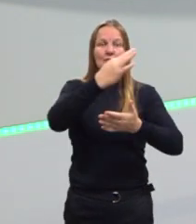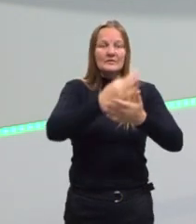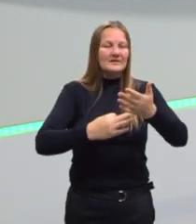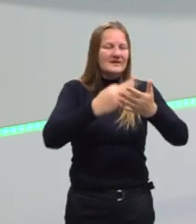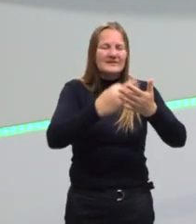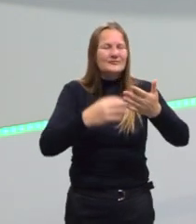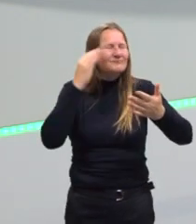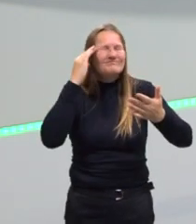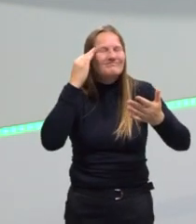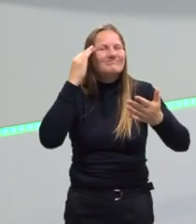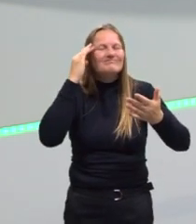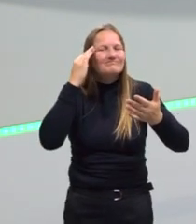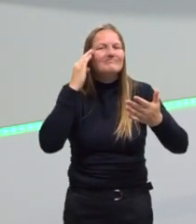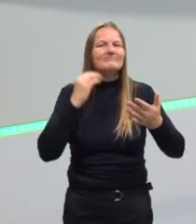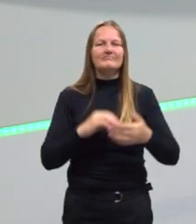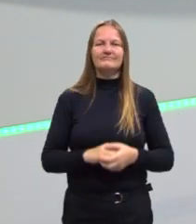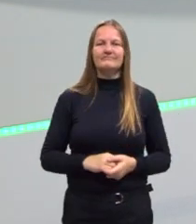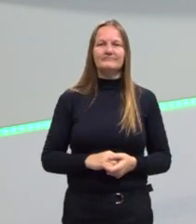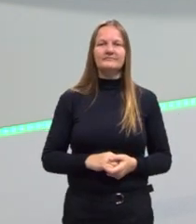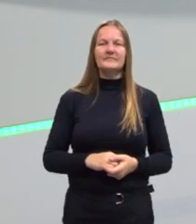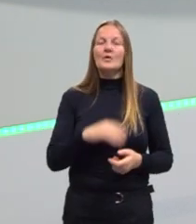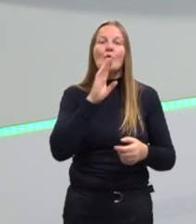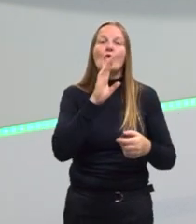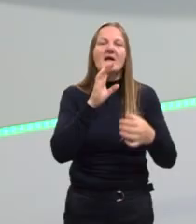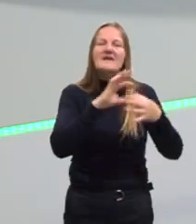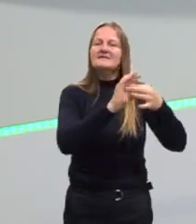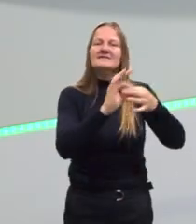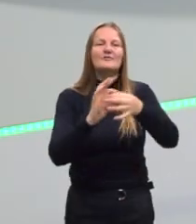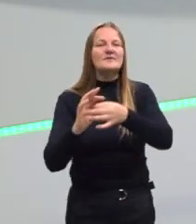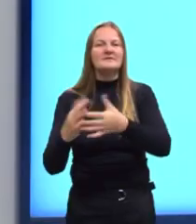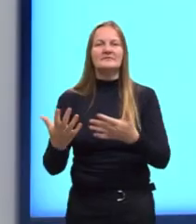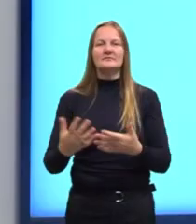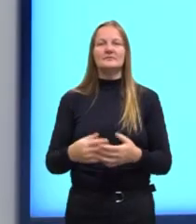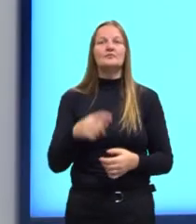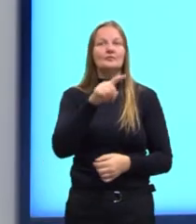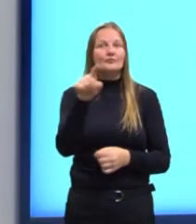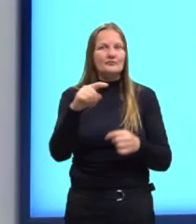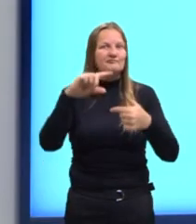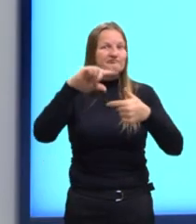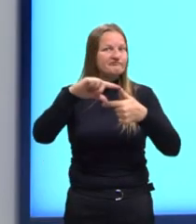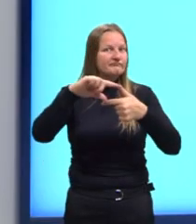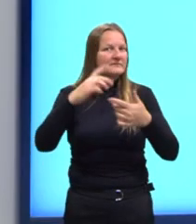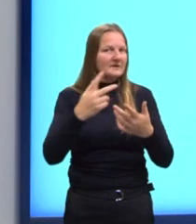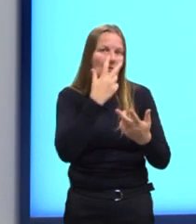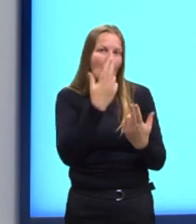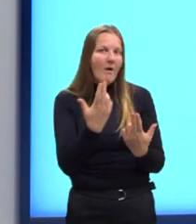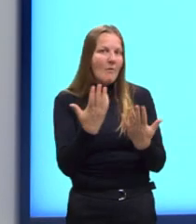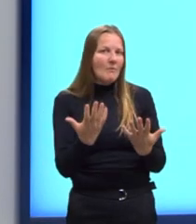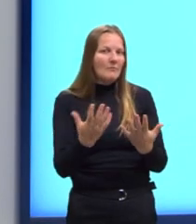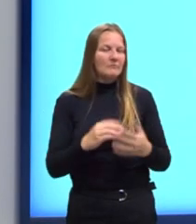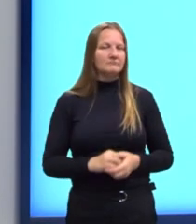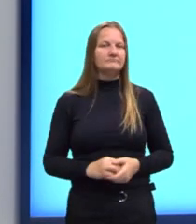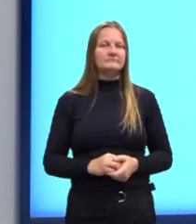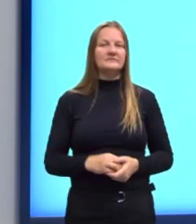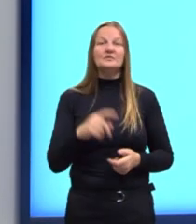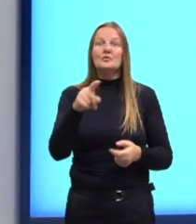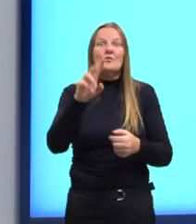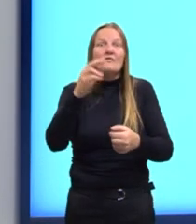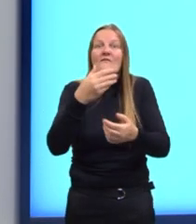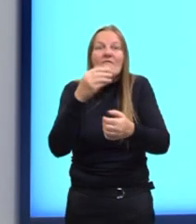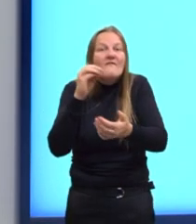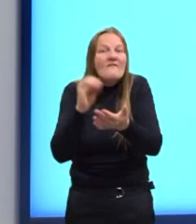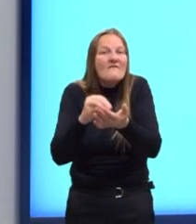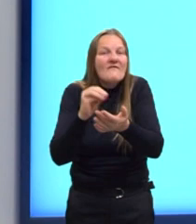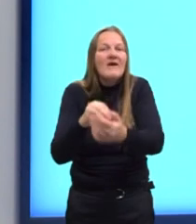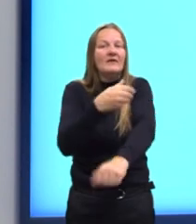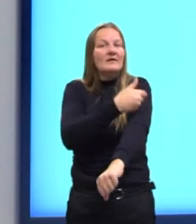O analfabeto funcional? Tu pode te enquadrar nesse. Se tu não lês, tu não tem o hábito de leitura. Então,